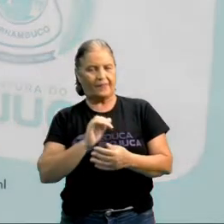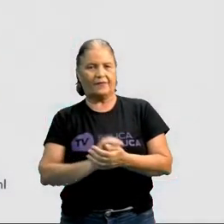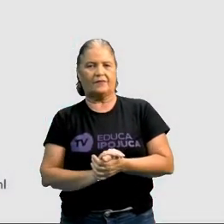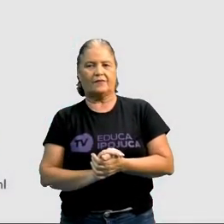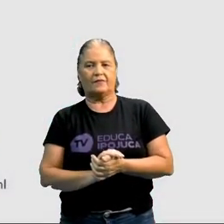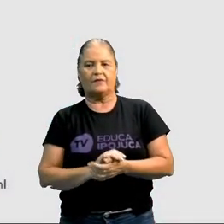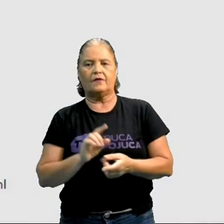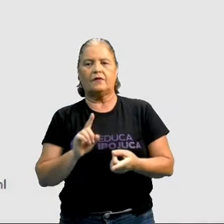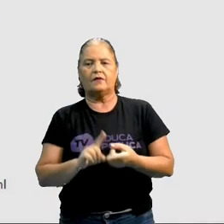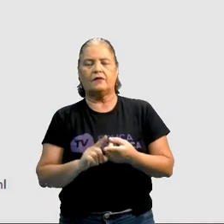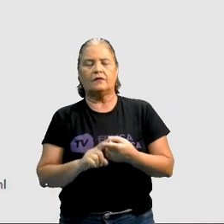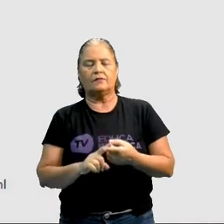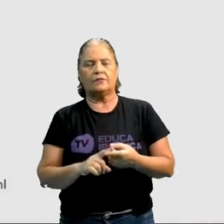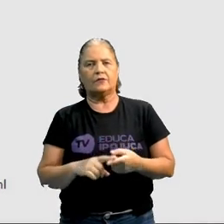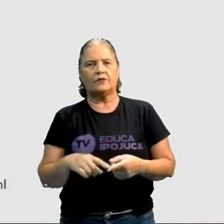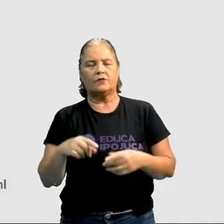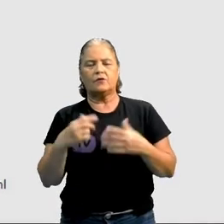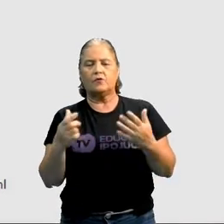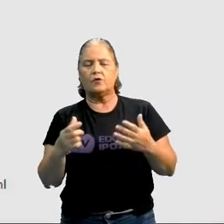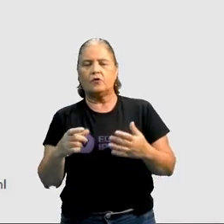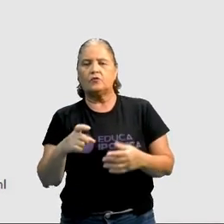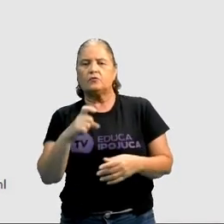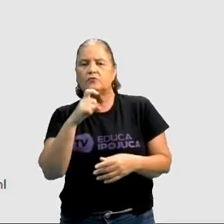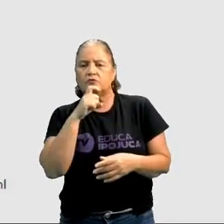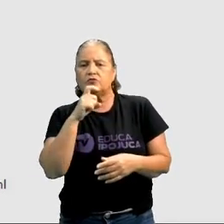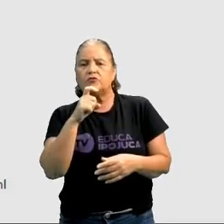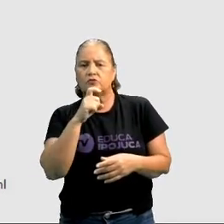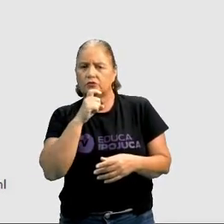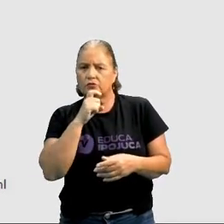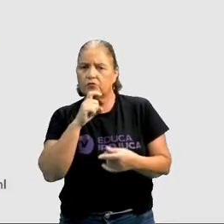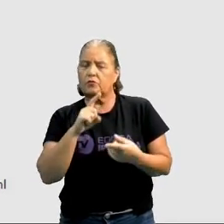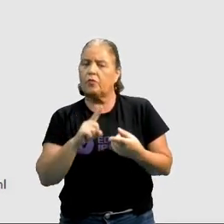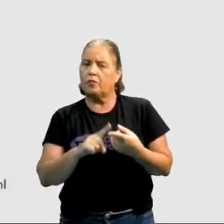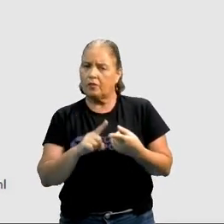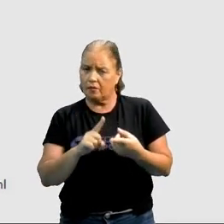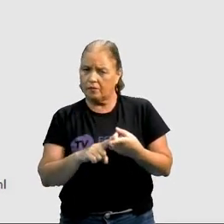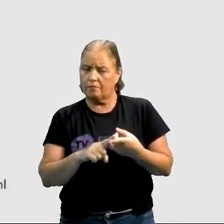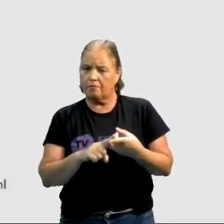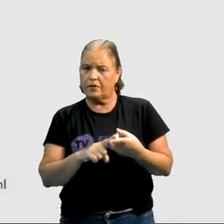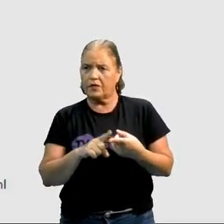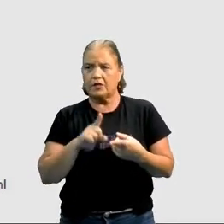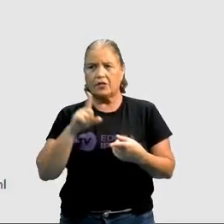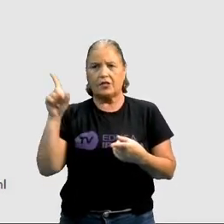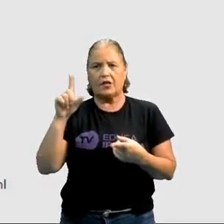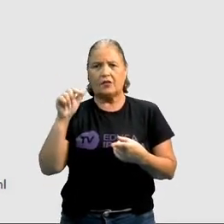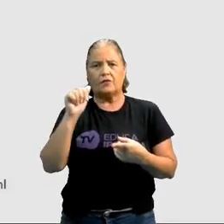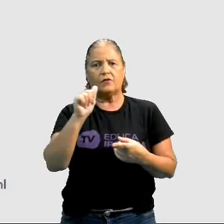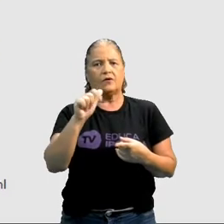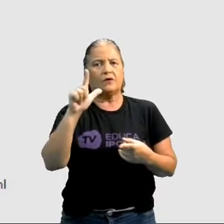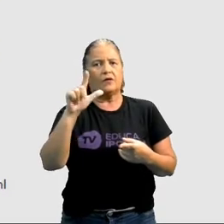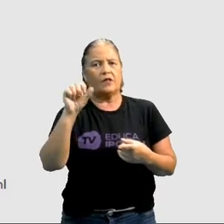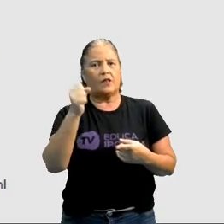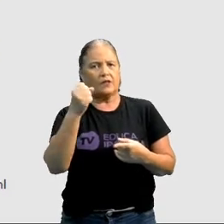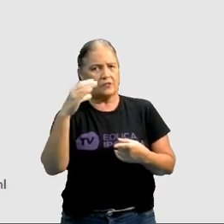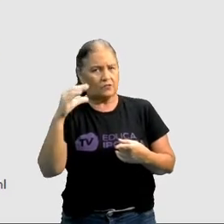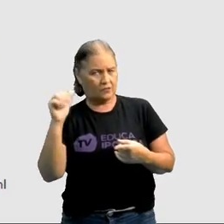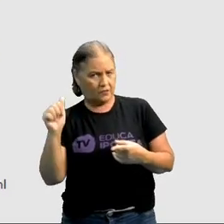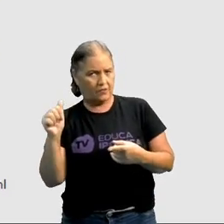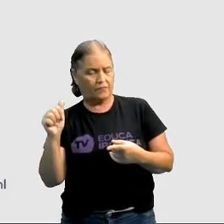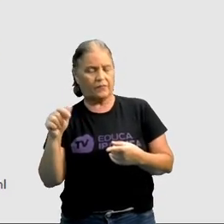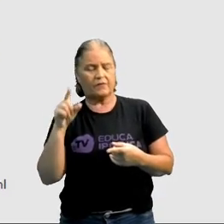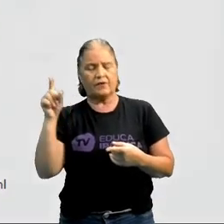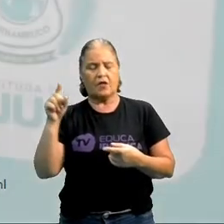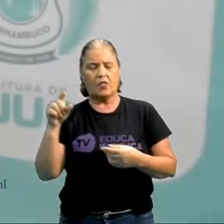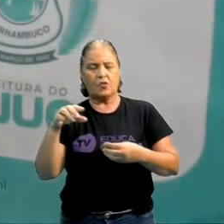isolante natural é o gelo. Por exemplo, lá no Alasca, nas regiões dos polos, onde